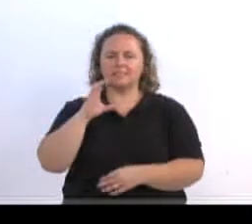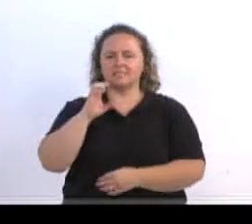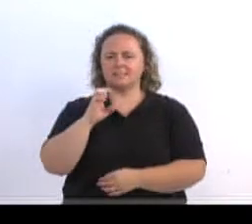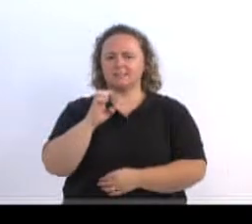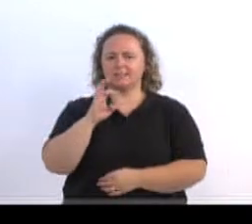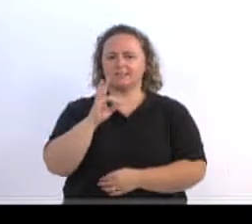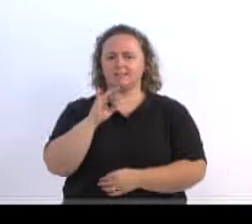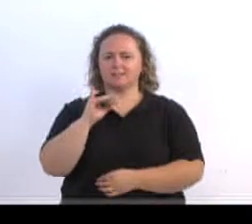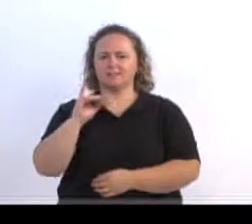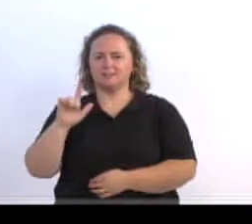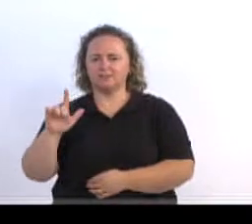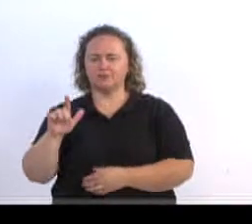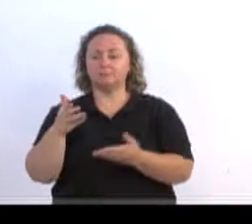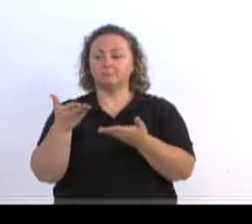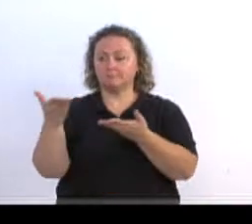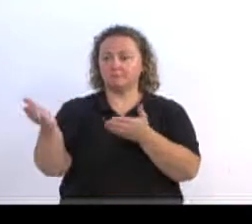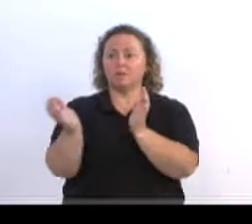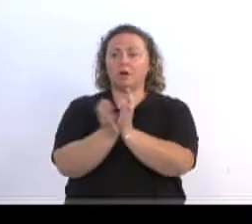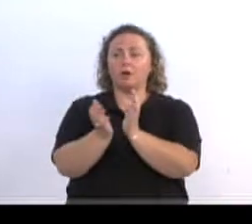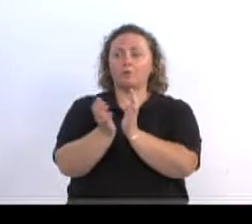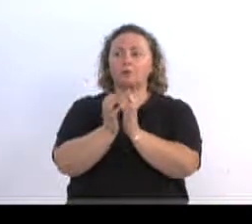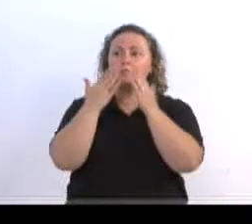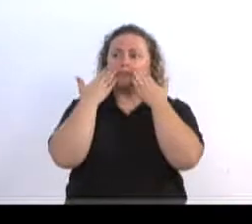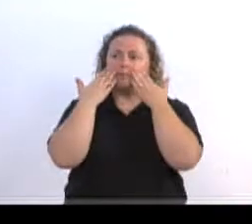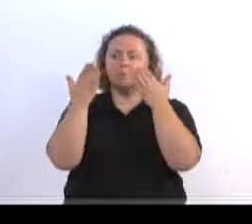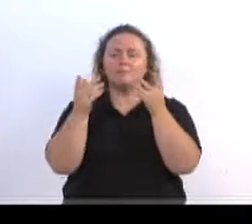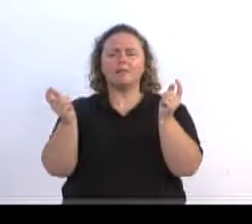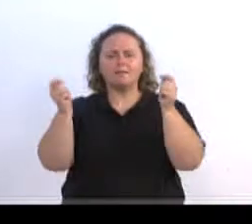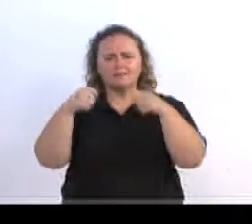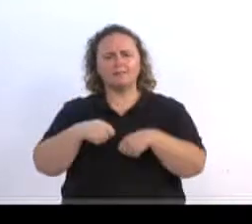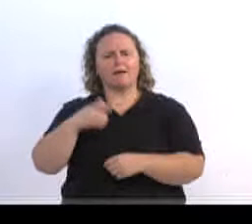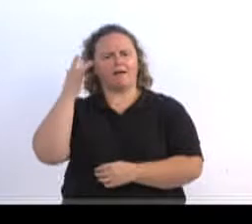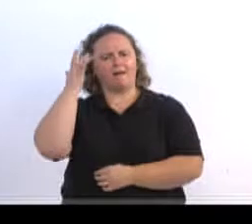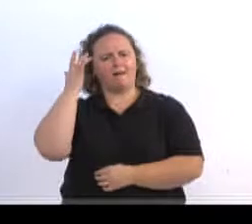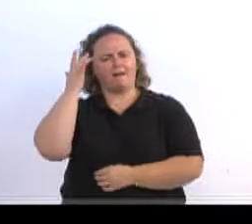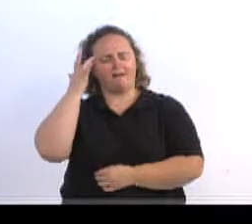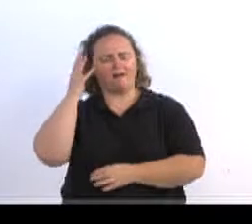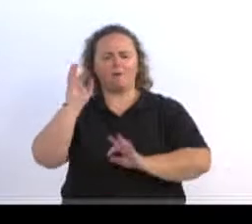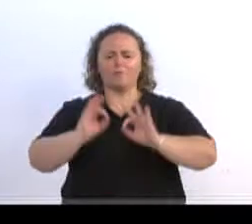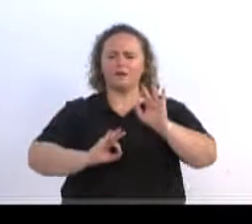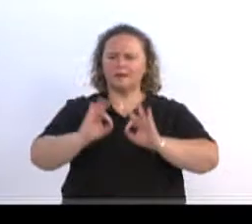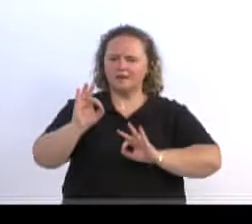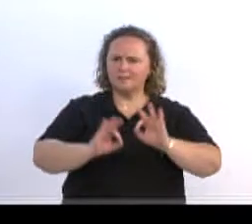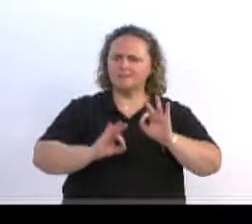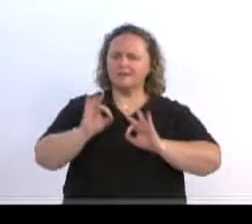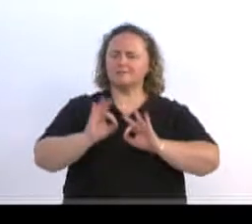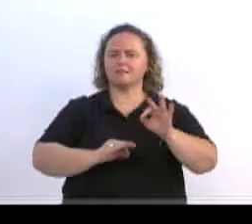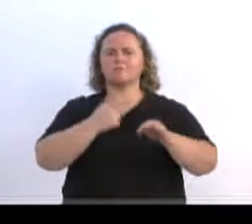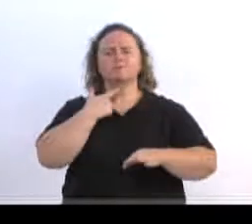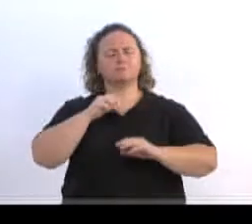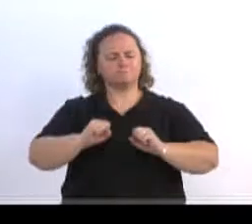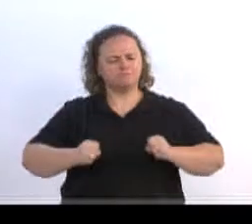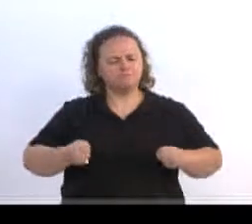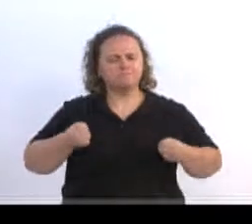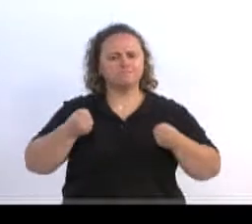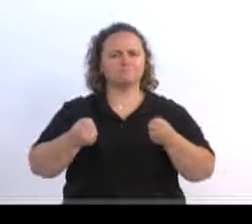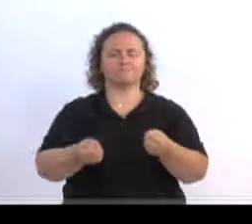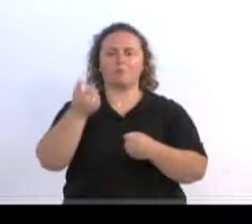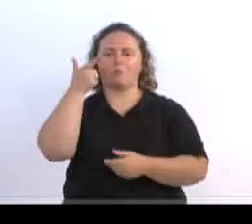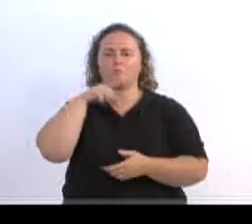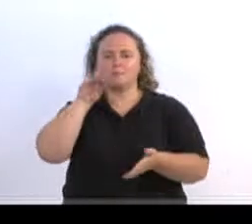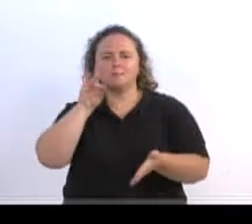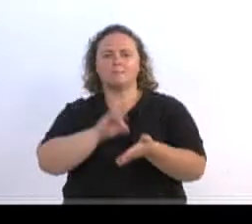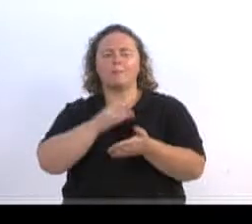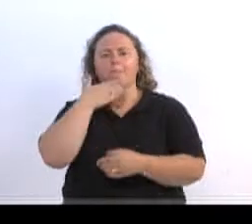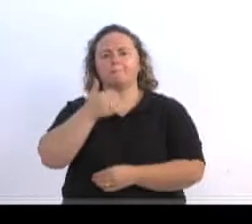com muita maturidade que é possível sim, com organização, com força de vontade, você fazer o